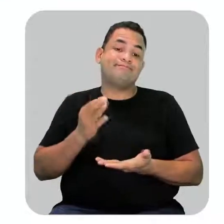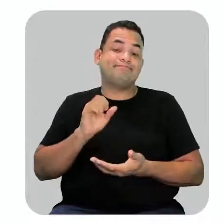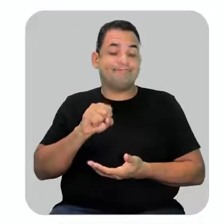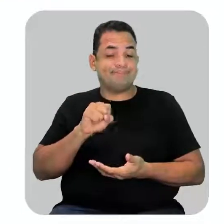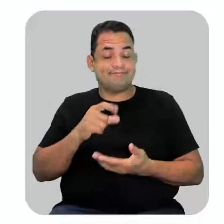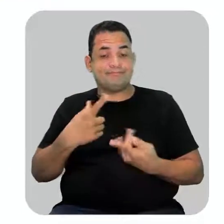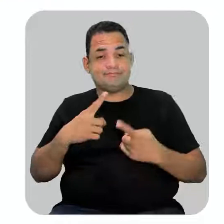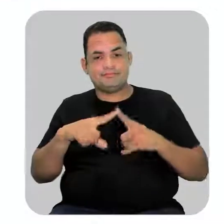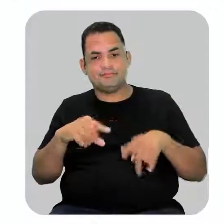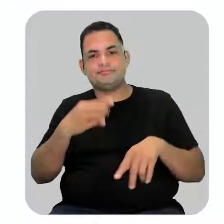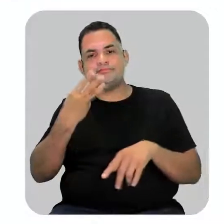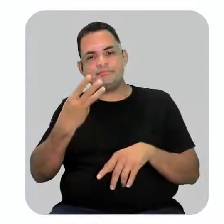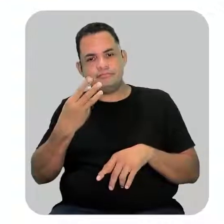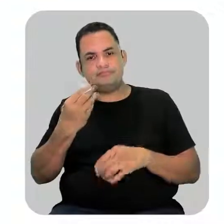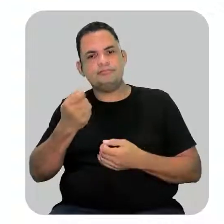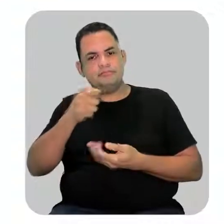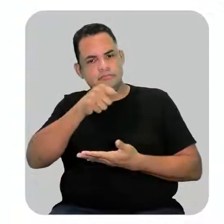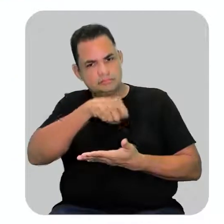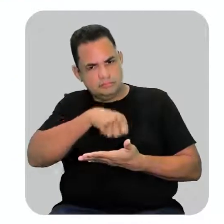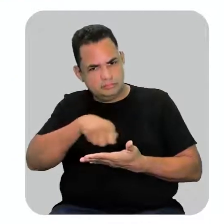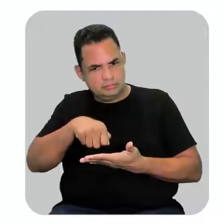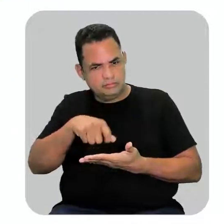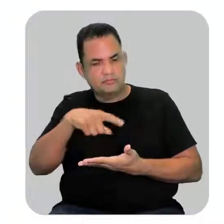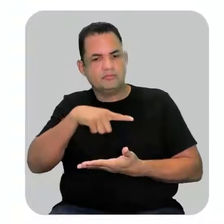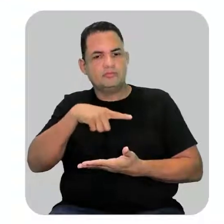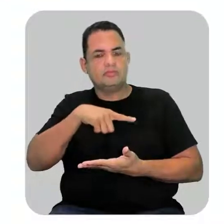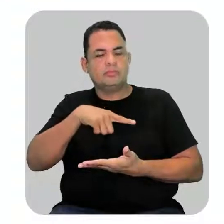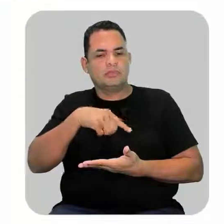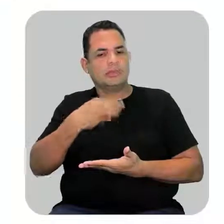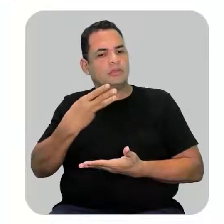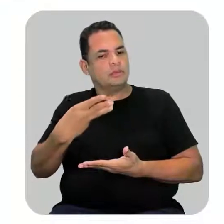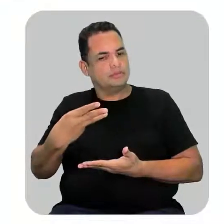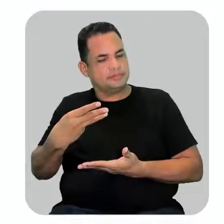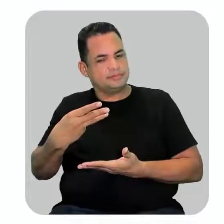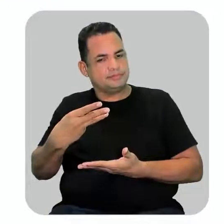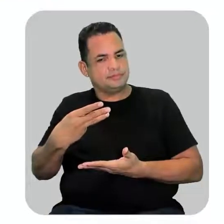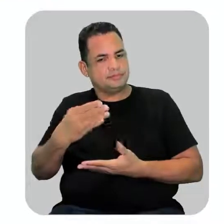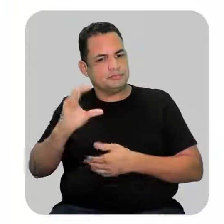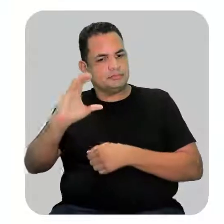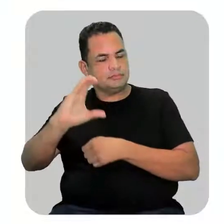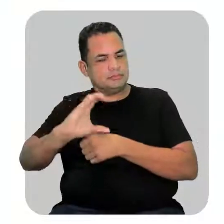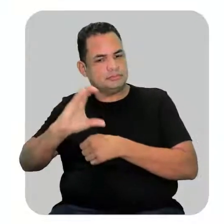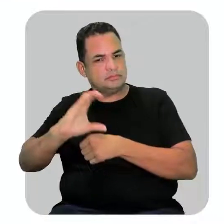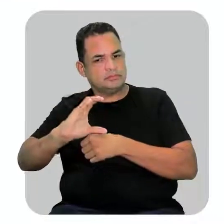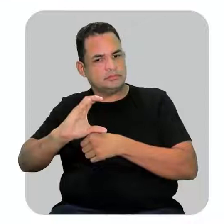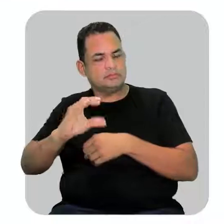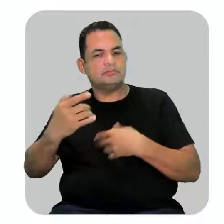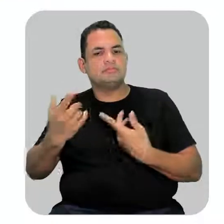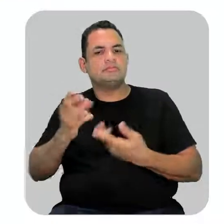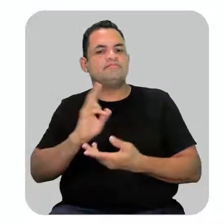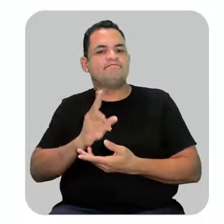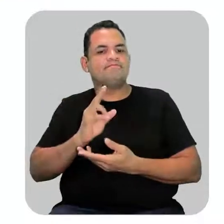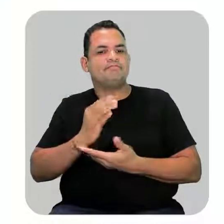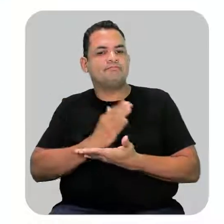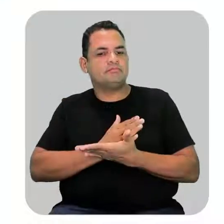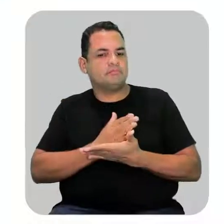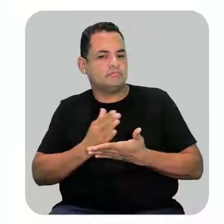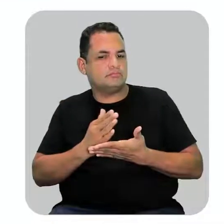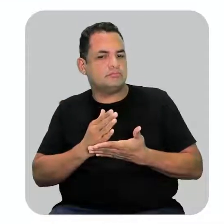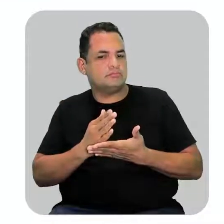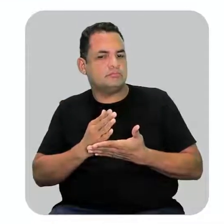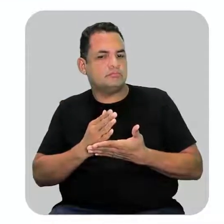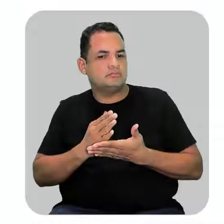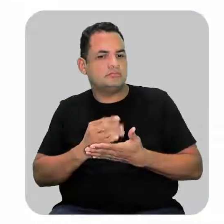3 tem que colocar? Tem, porque eu tenho outro metil lá no carbono 3. E aí eu sempre vou iniciar com esse